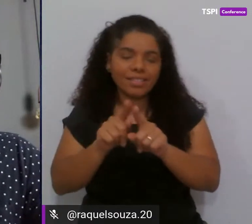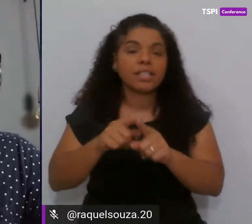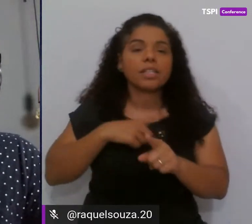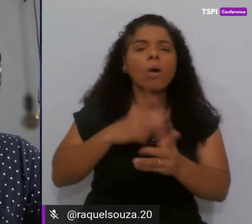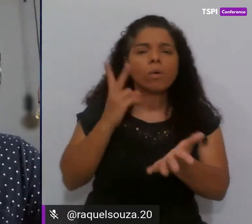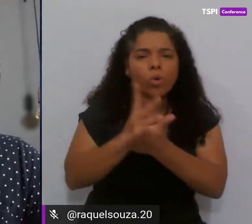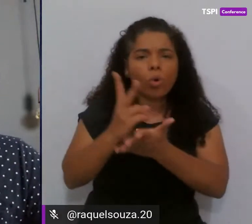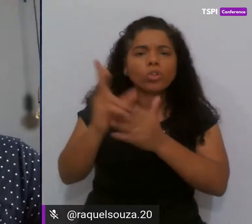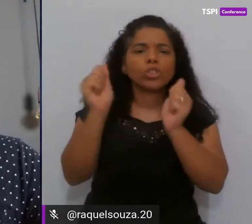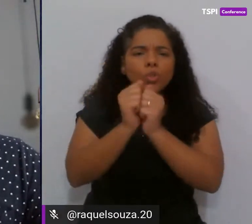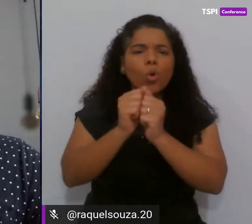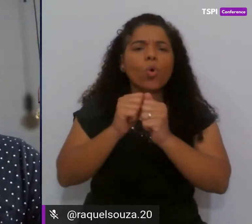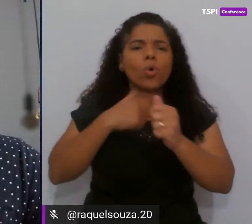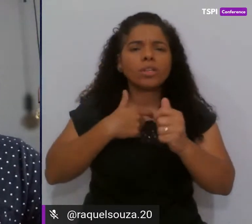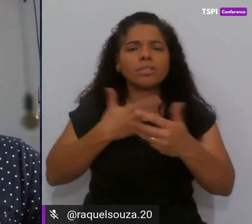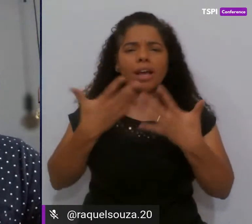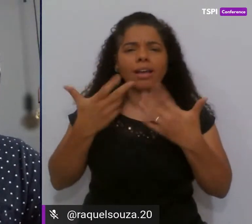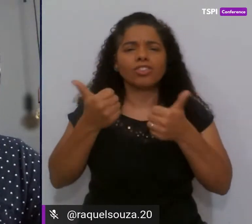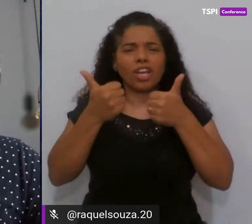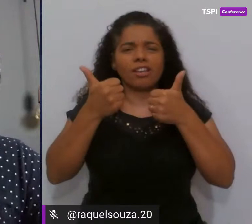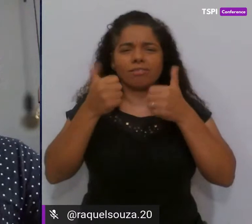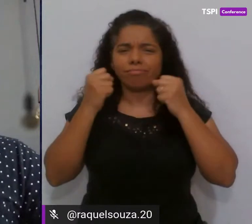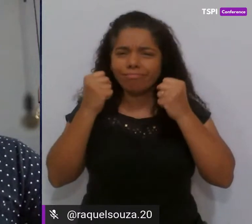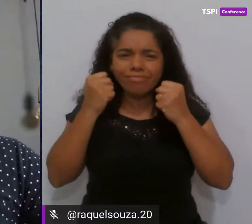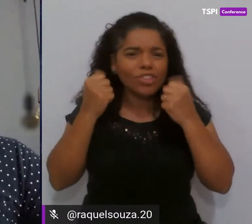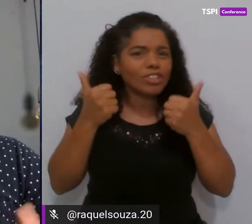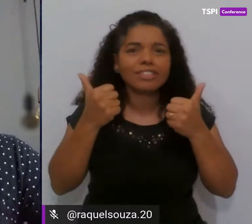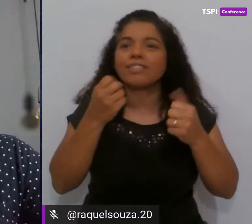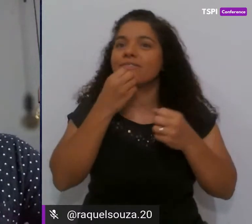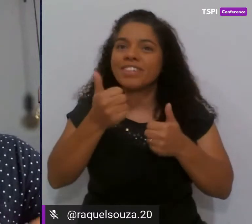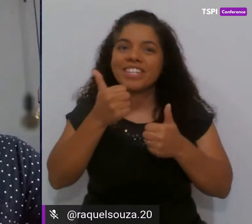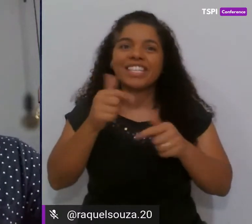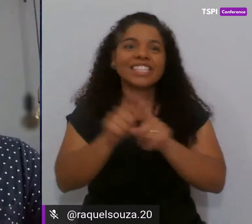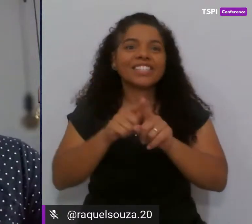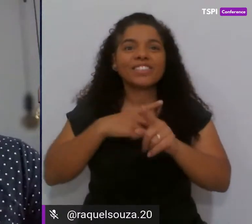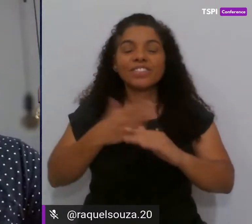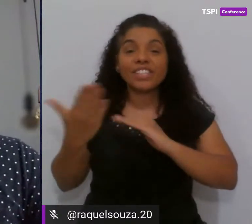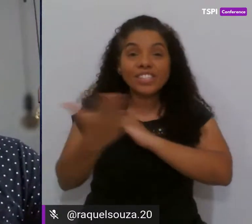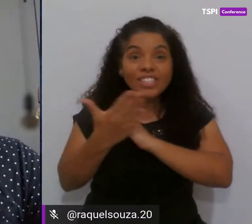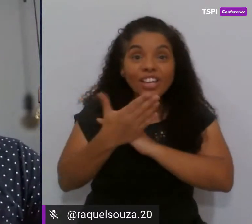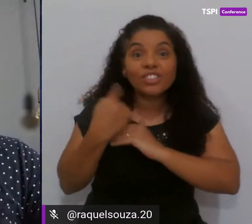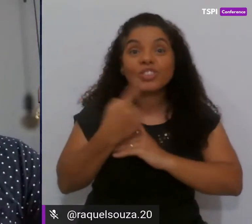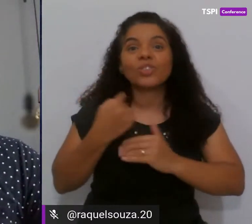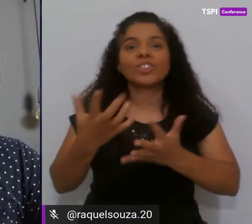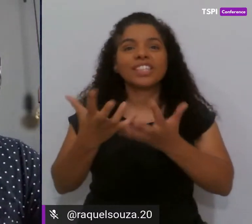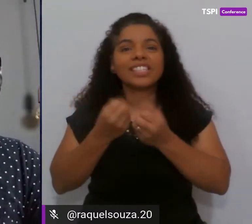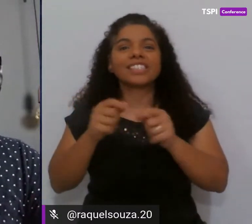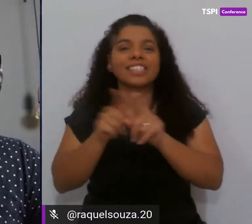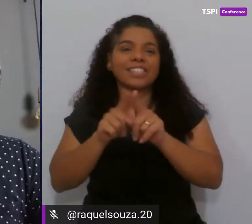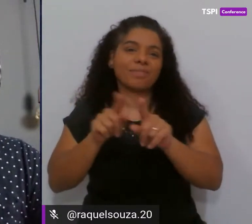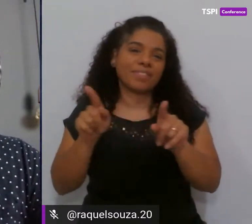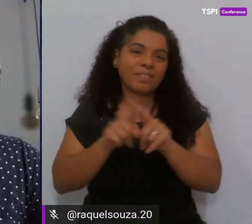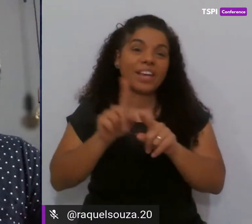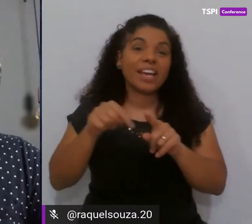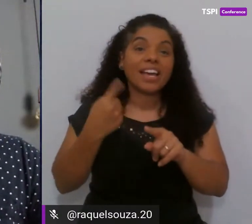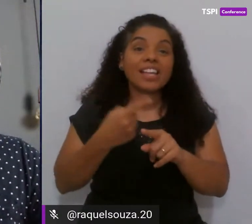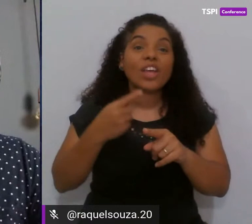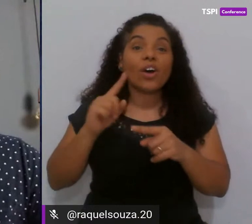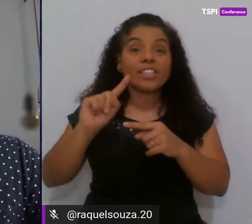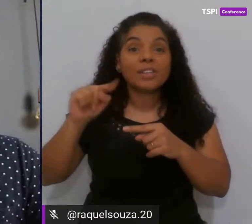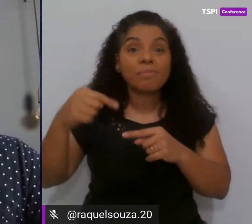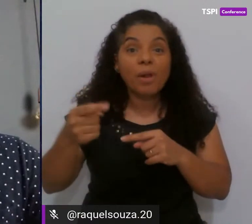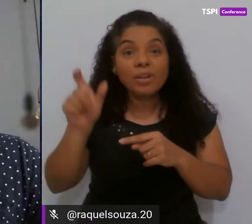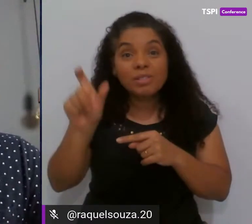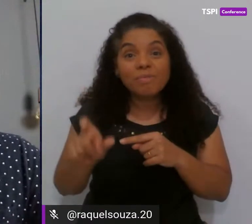continuem aí mandando essas energias positivas e ajudem aqui a gente a receber também a nossa próxima